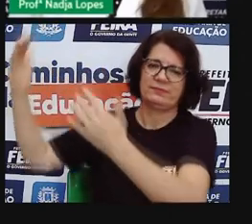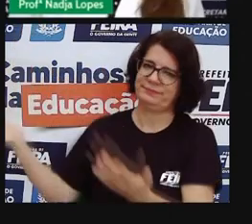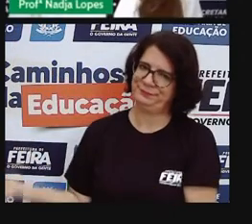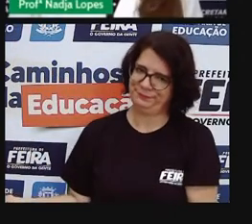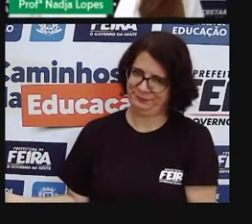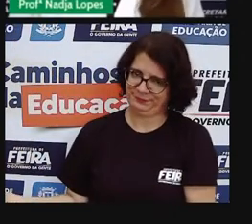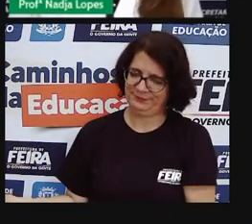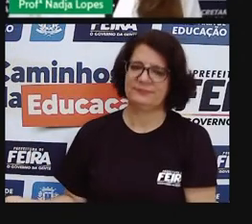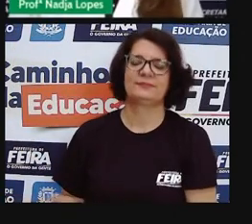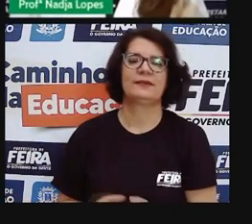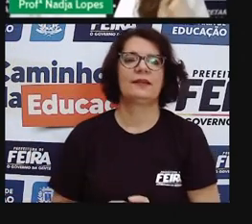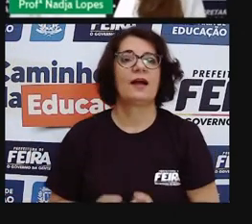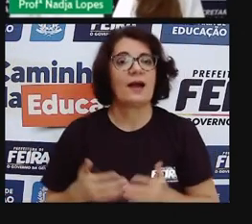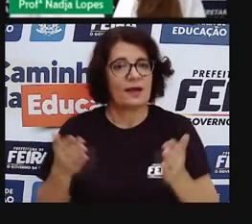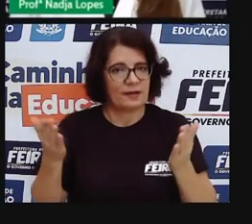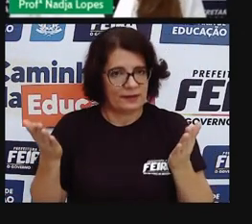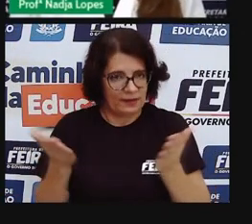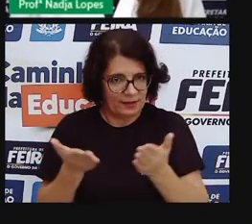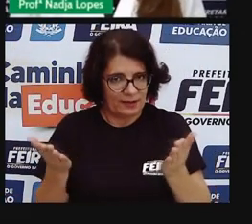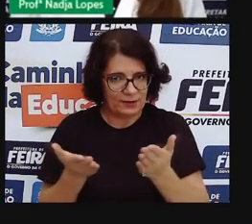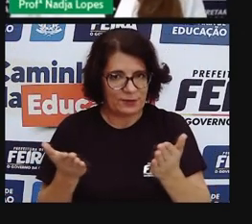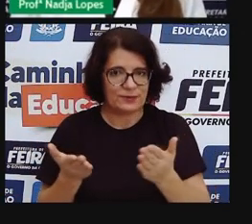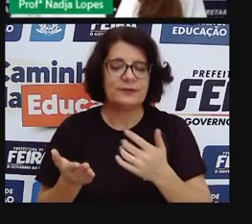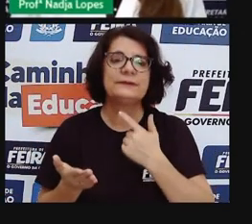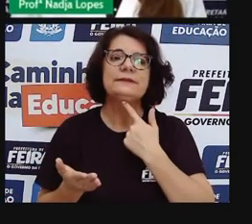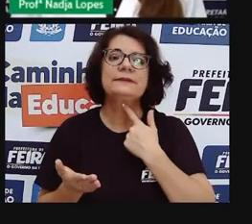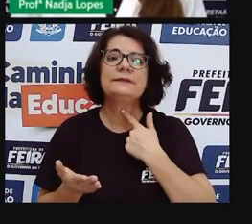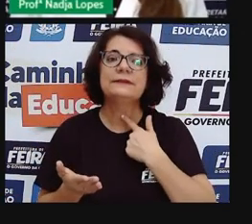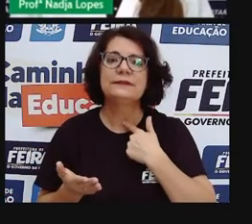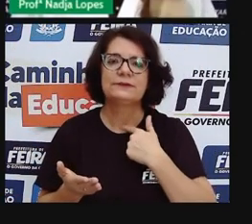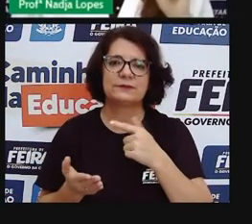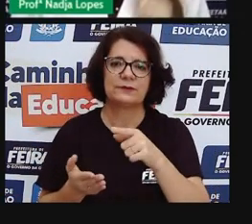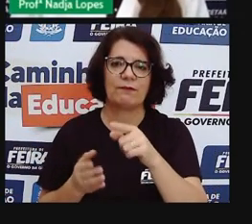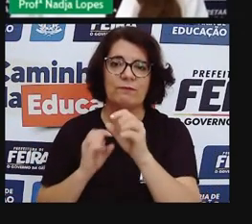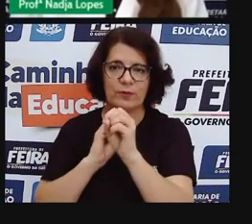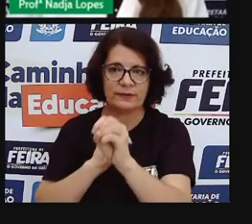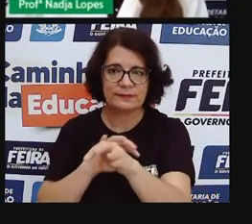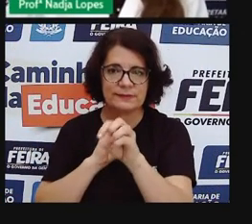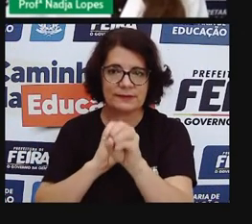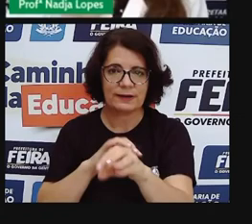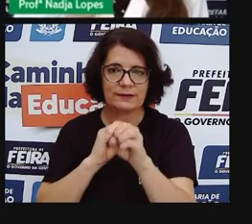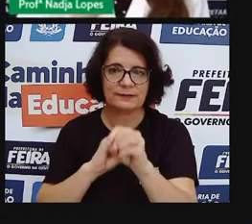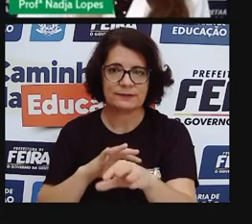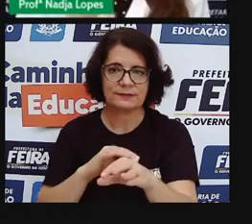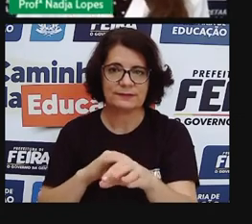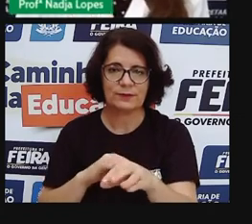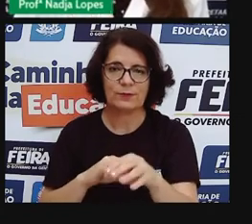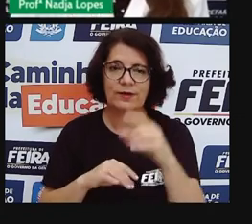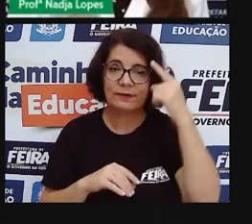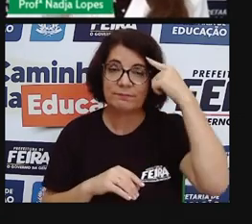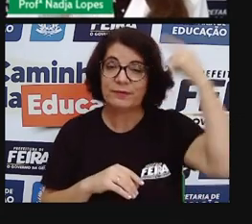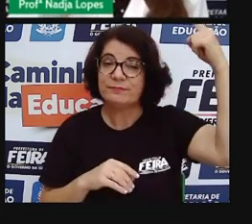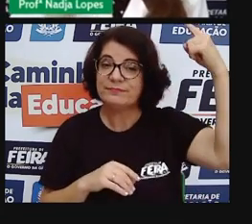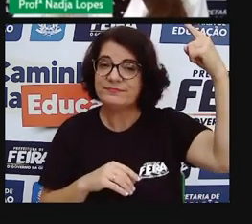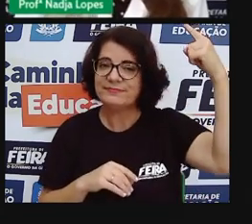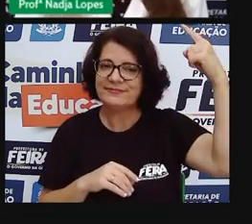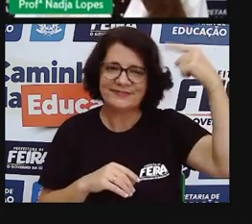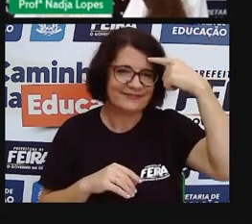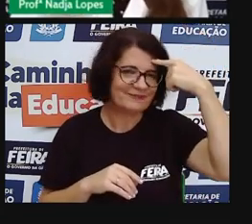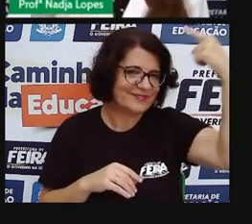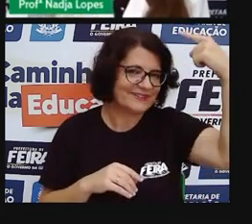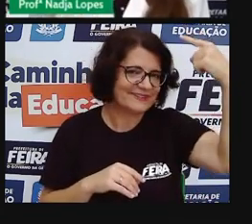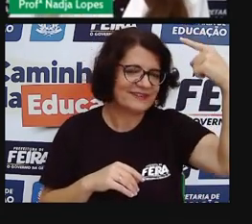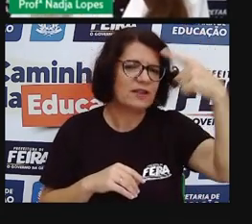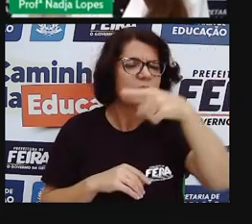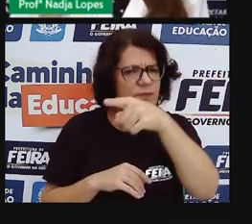Agora eu quero deixar um desafio para você. A gente sempre está deixando algumas atividades, façam,